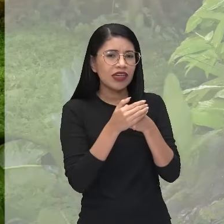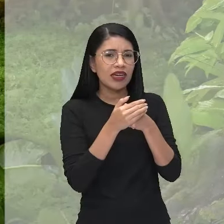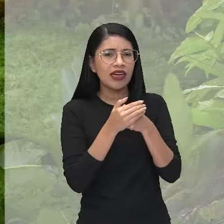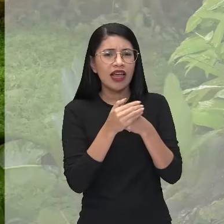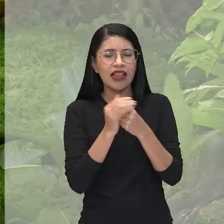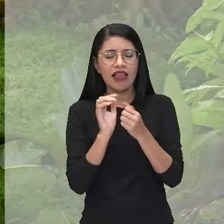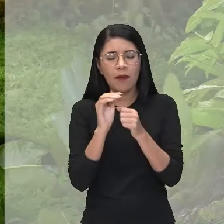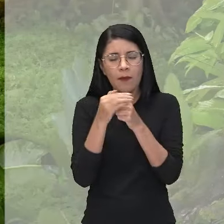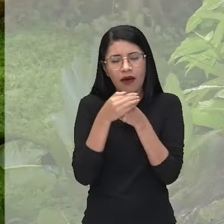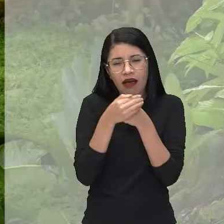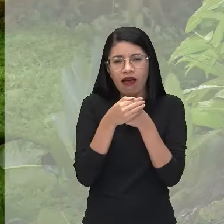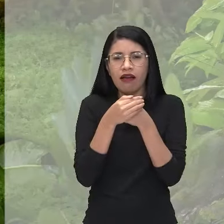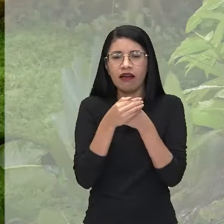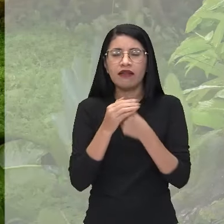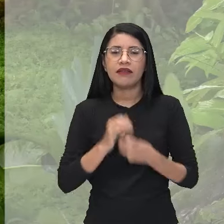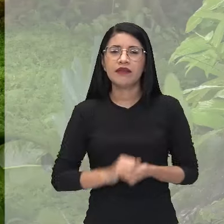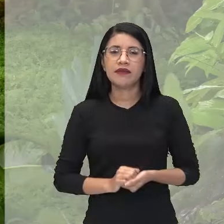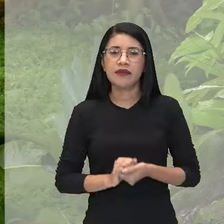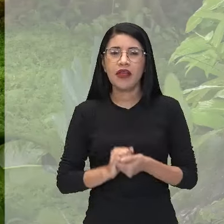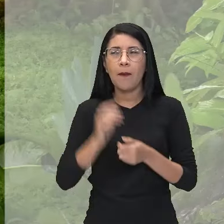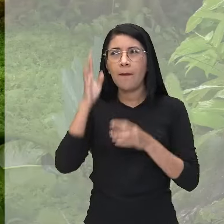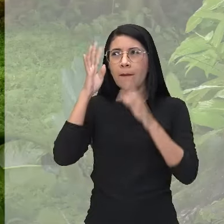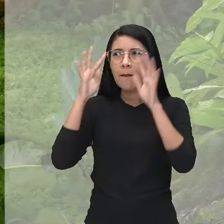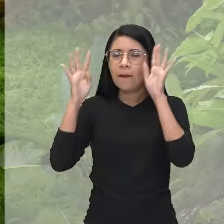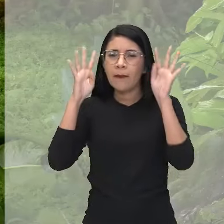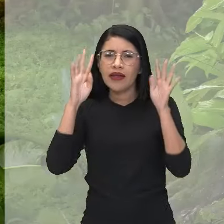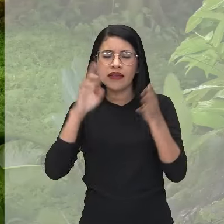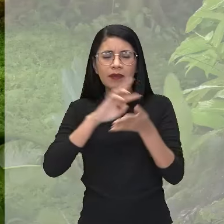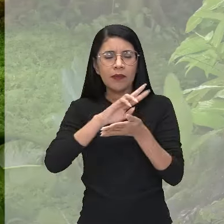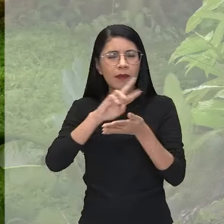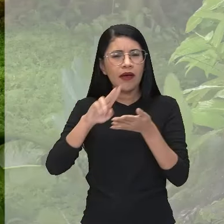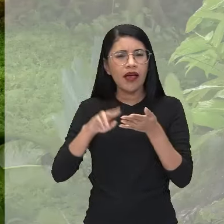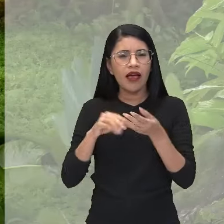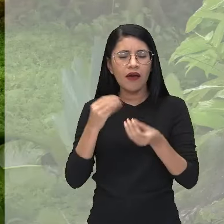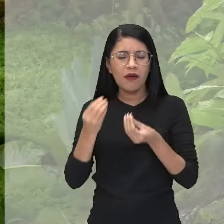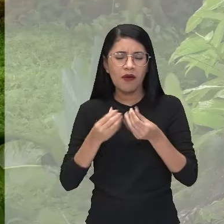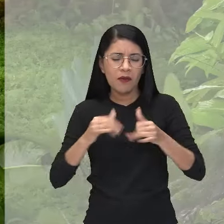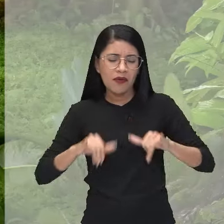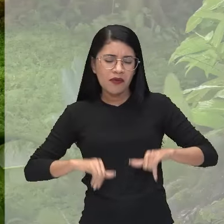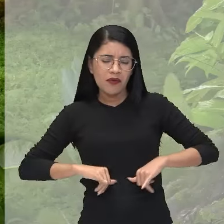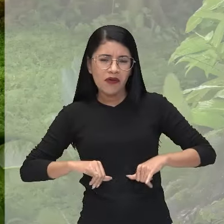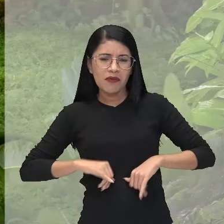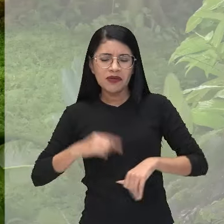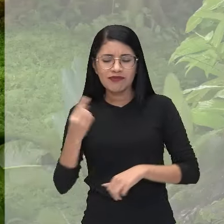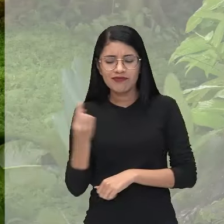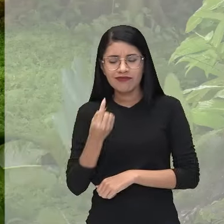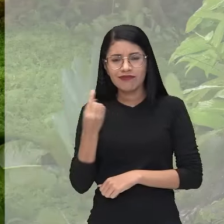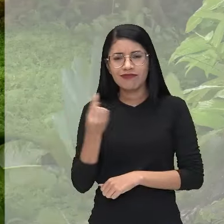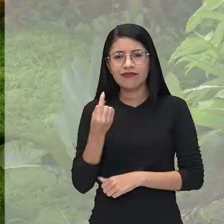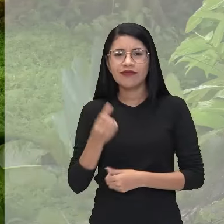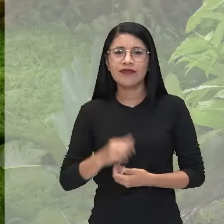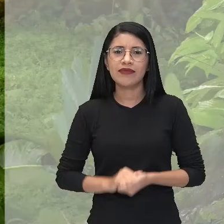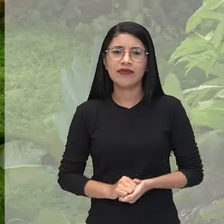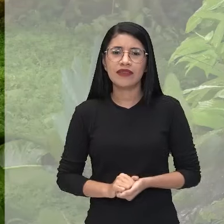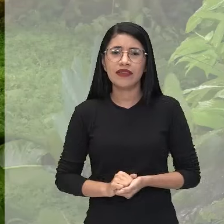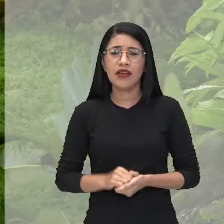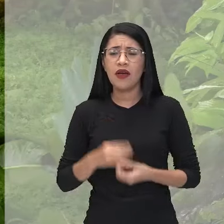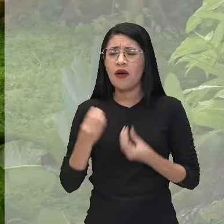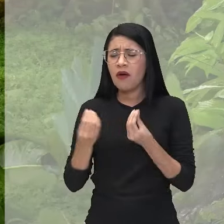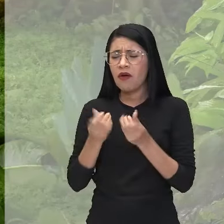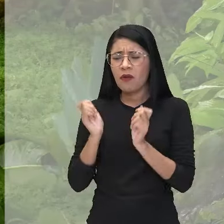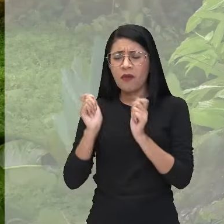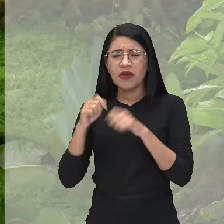enrolado, meditando a minha desgraça. Como viver